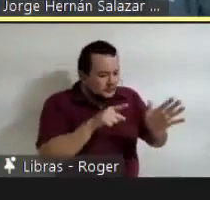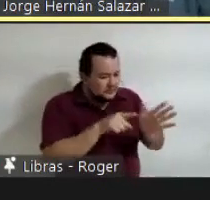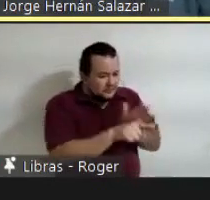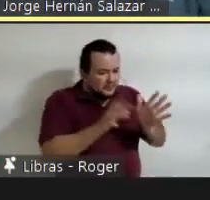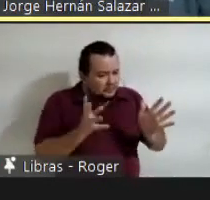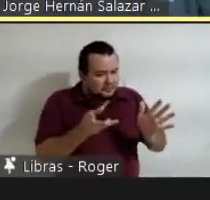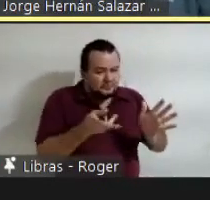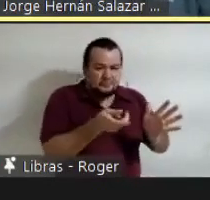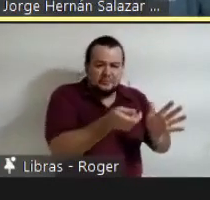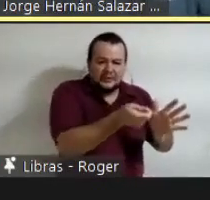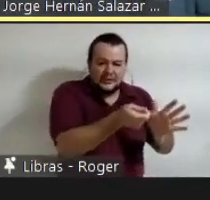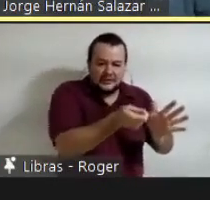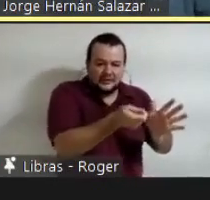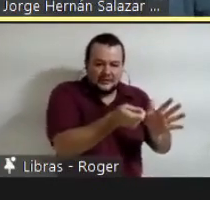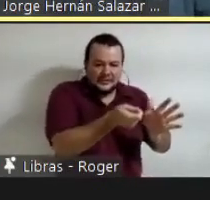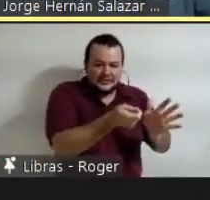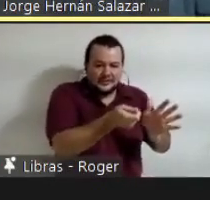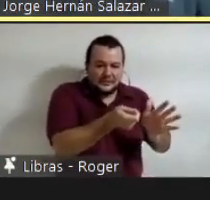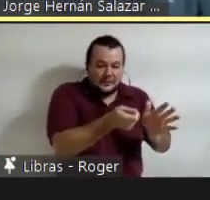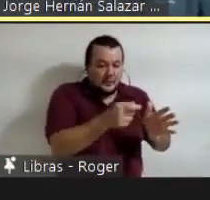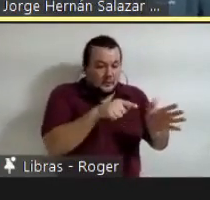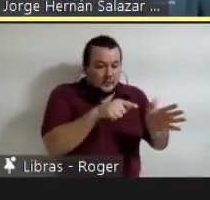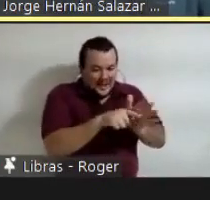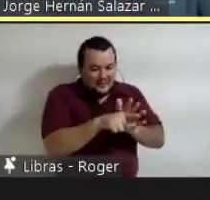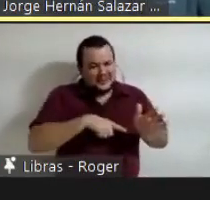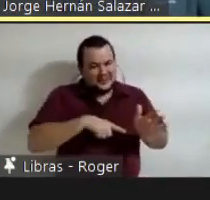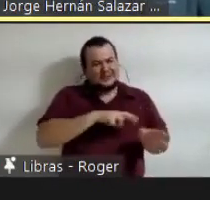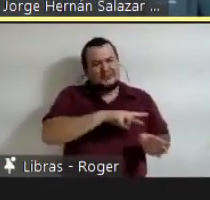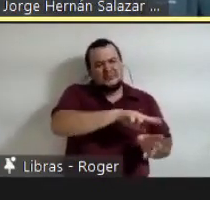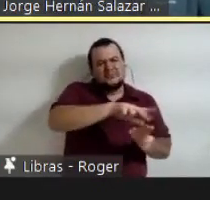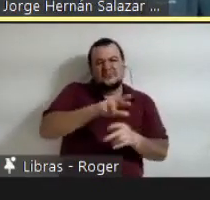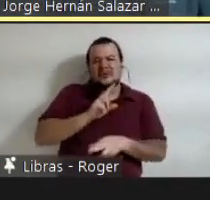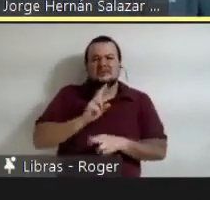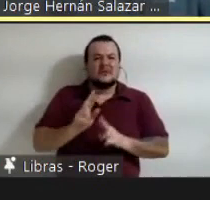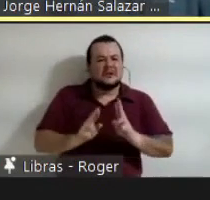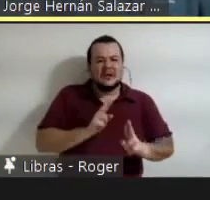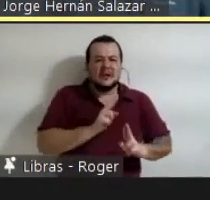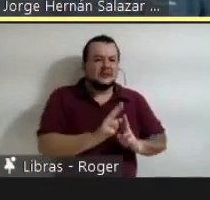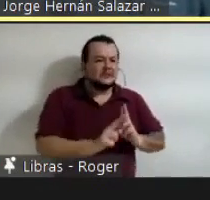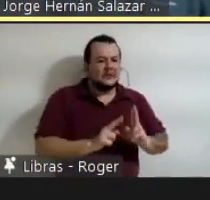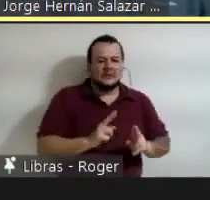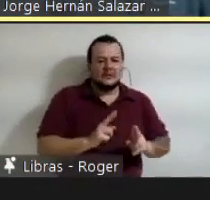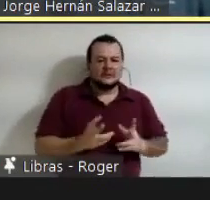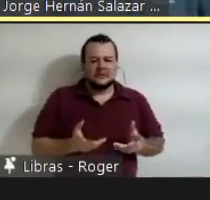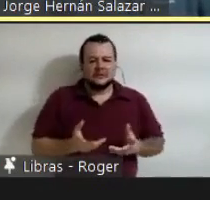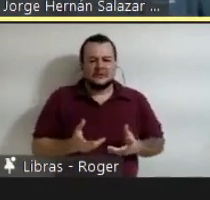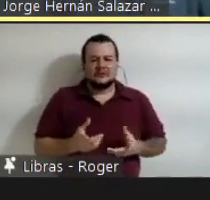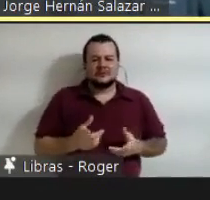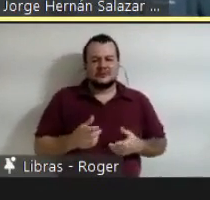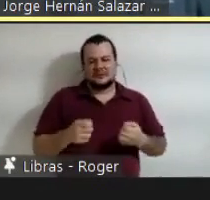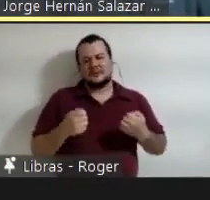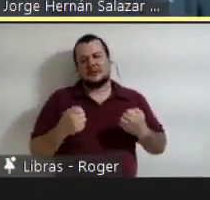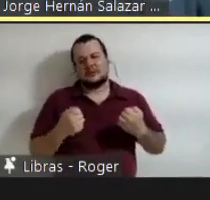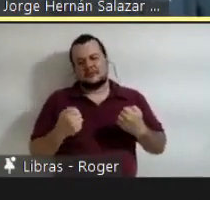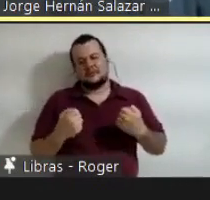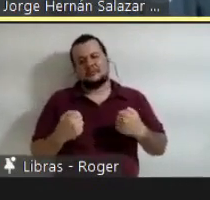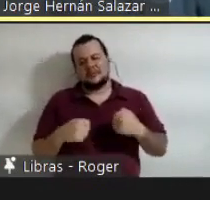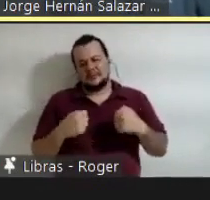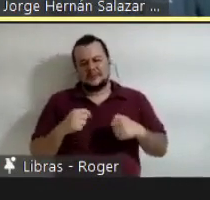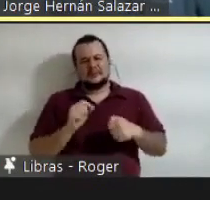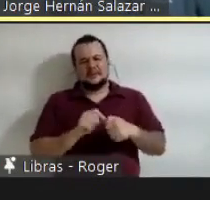Por isso é tão importante fazer perguntas porque o futuro depende das